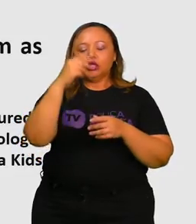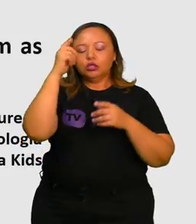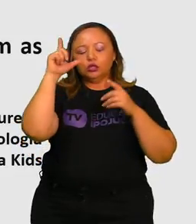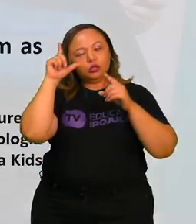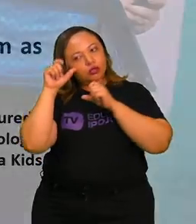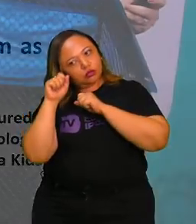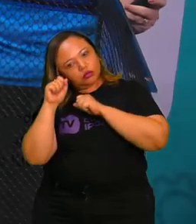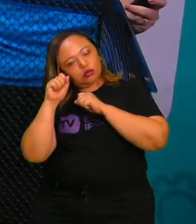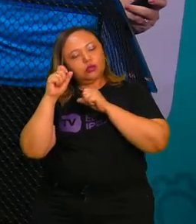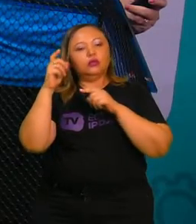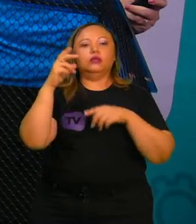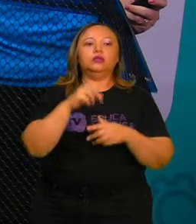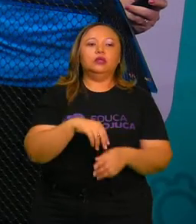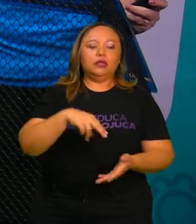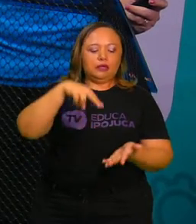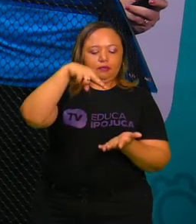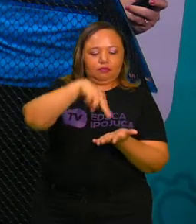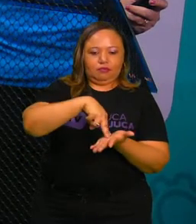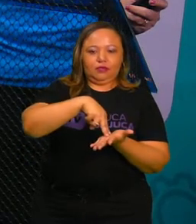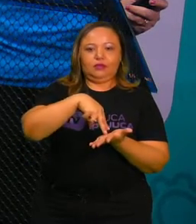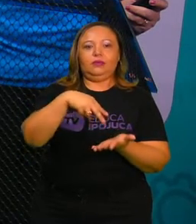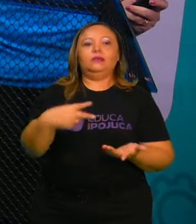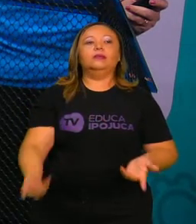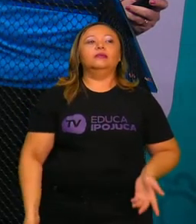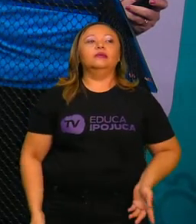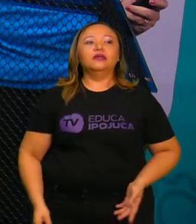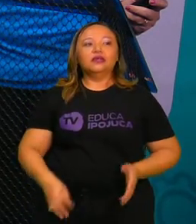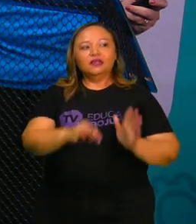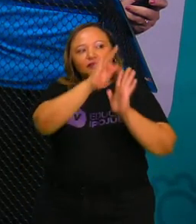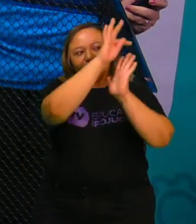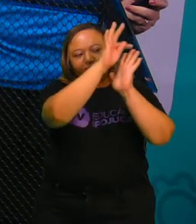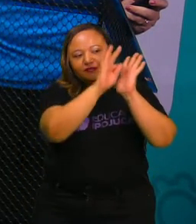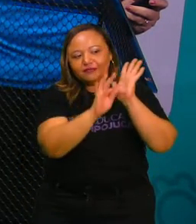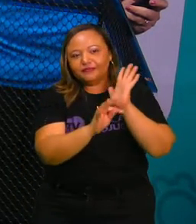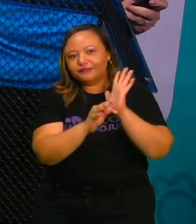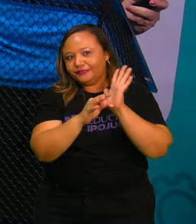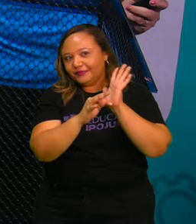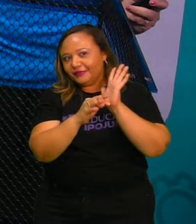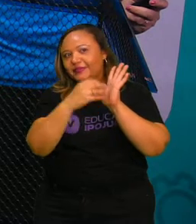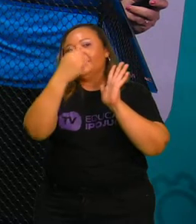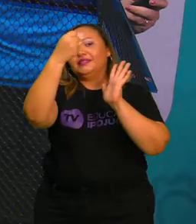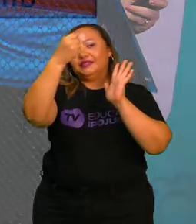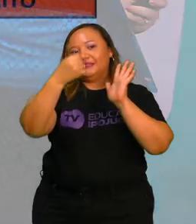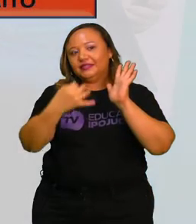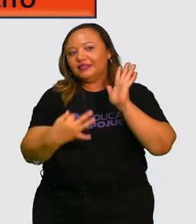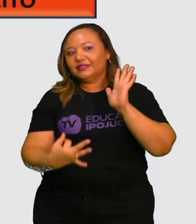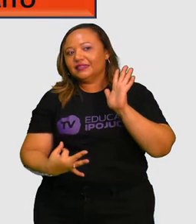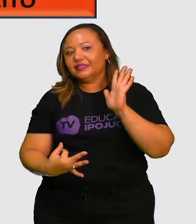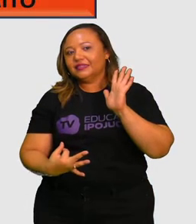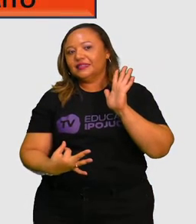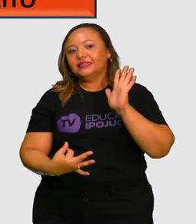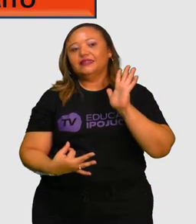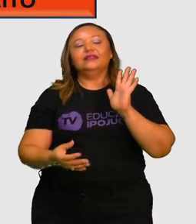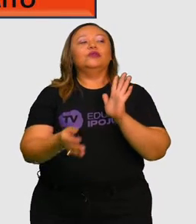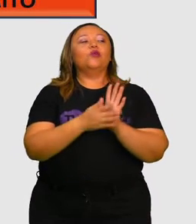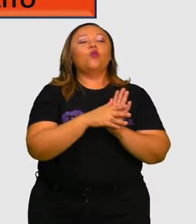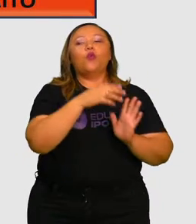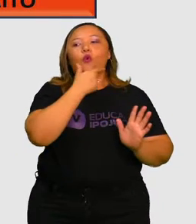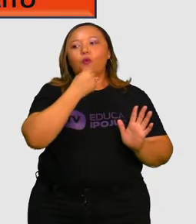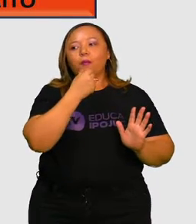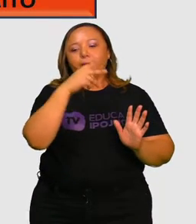Escola Kids. Então, a condição de produção desse texto? Quem foi que disse Paula Loredo?